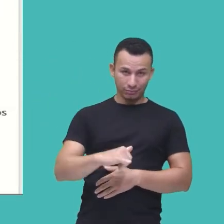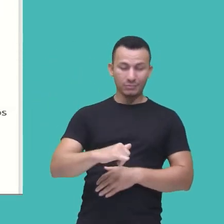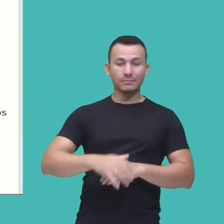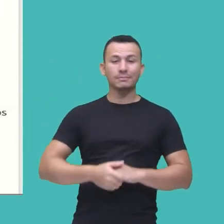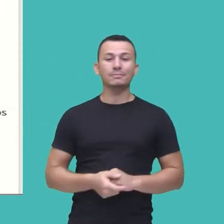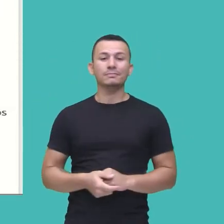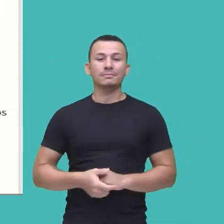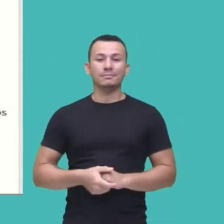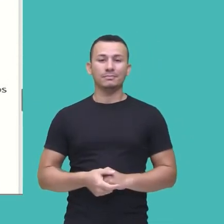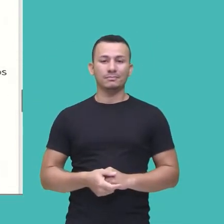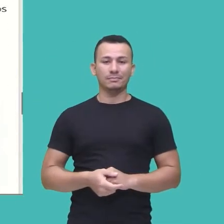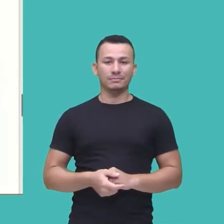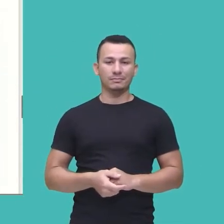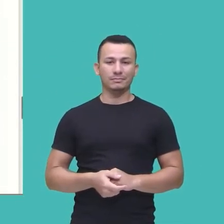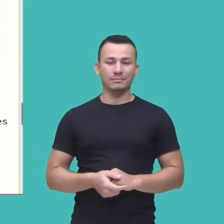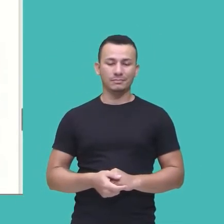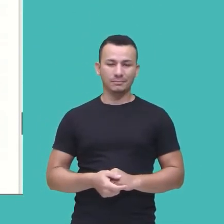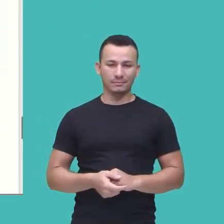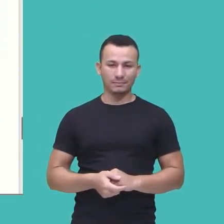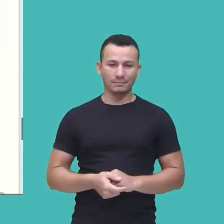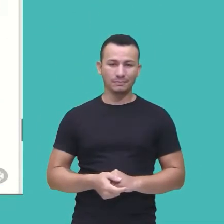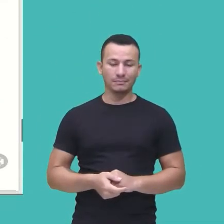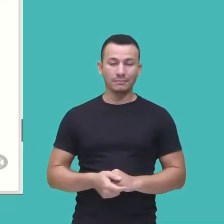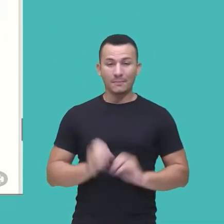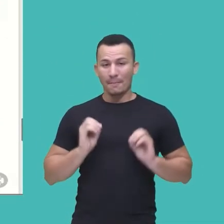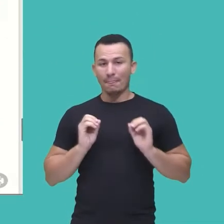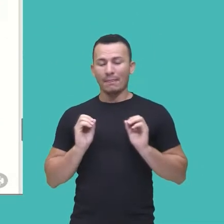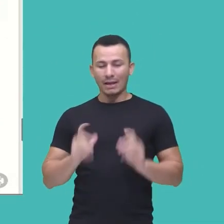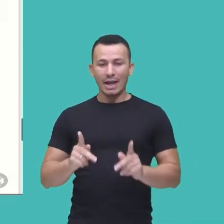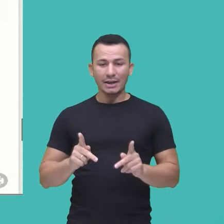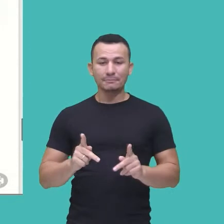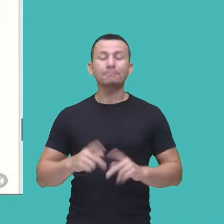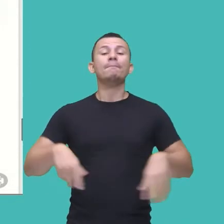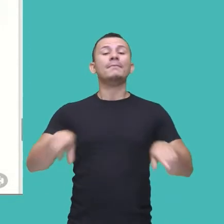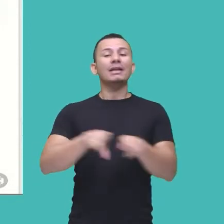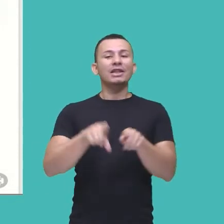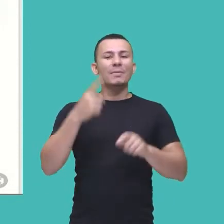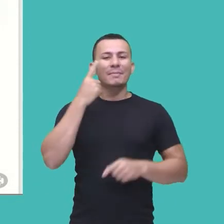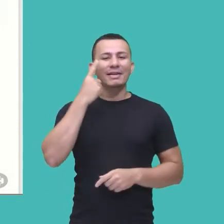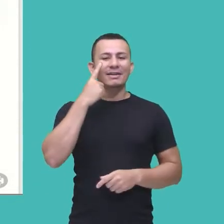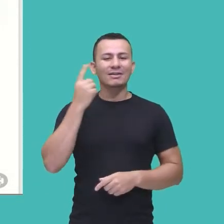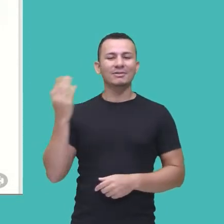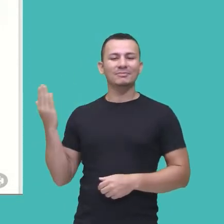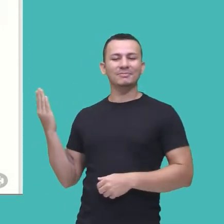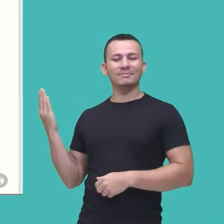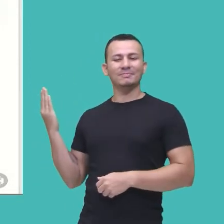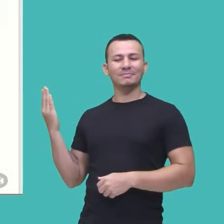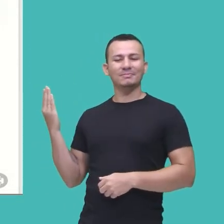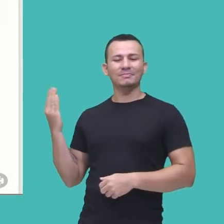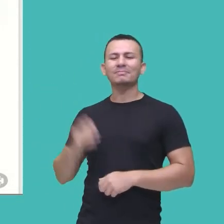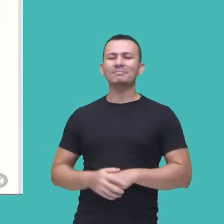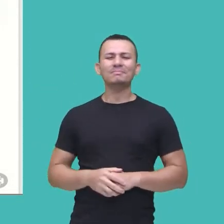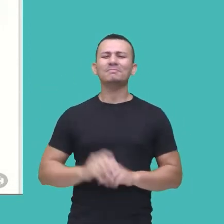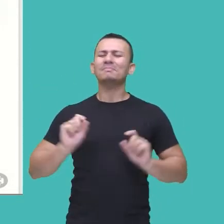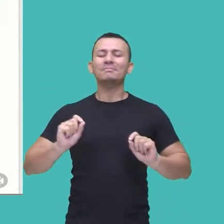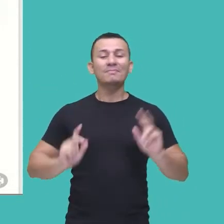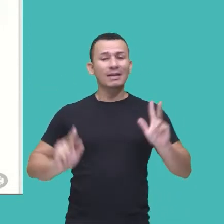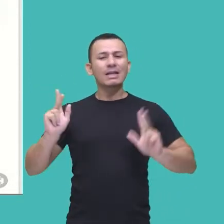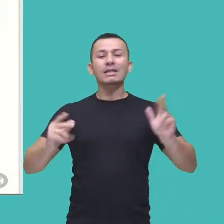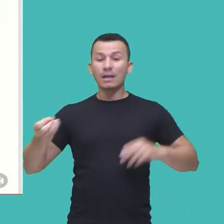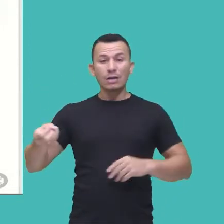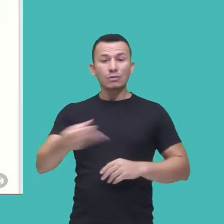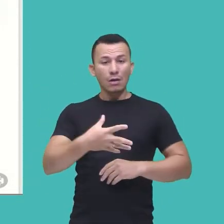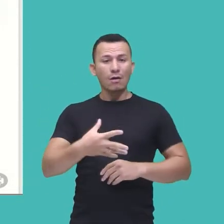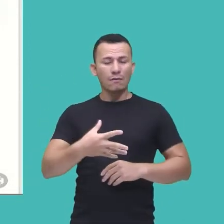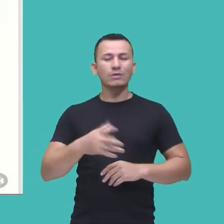desastre de avião, certo? E a gente tem também, olha, Só Friends, que é uma série que foi lançada recentemente